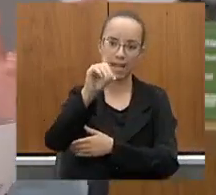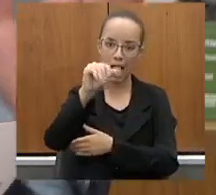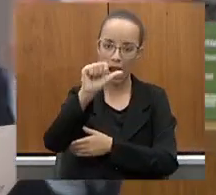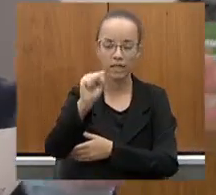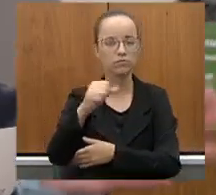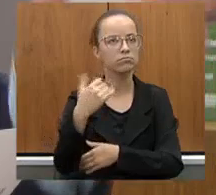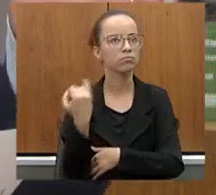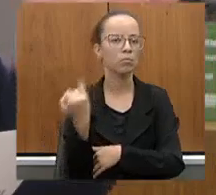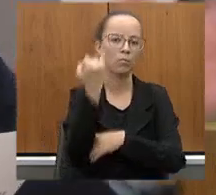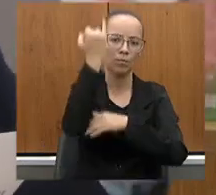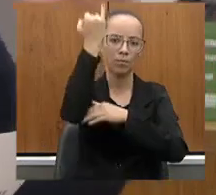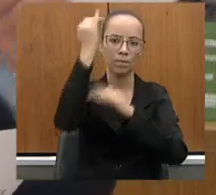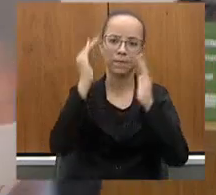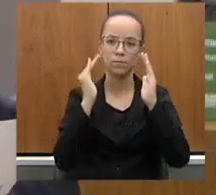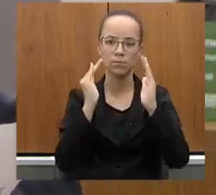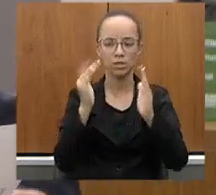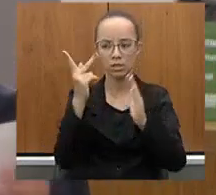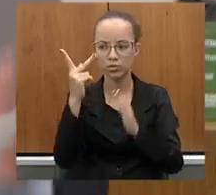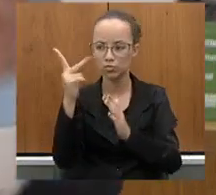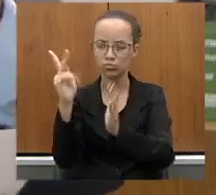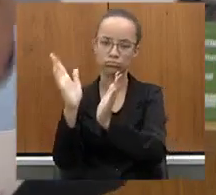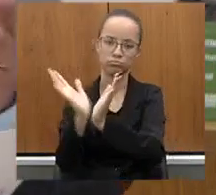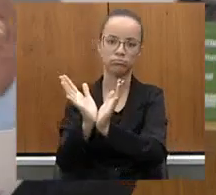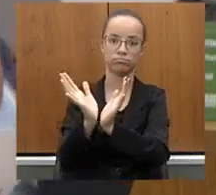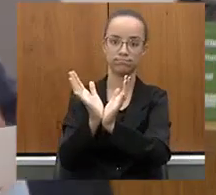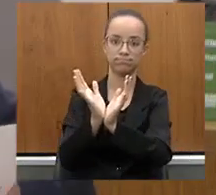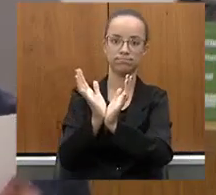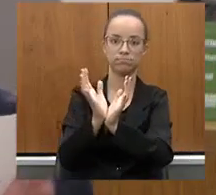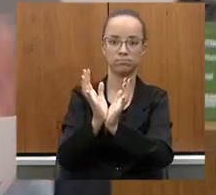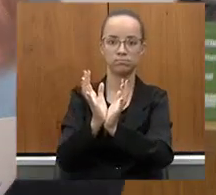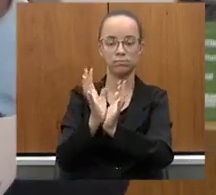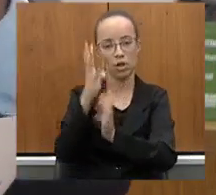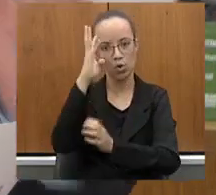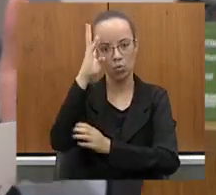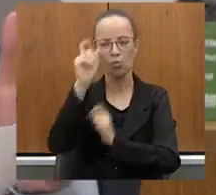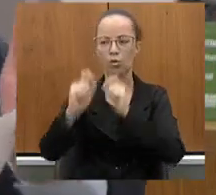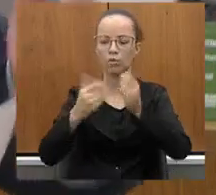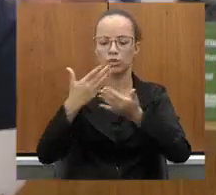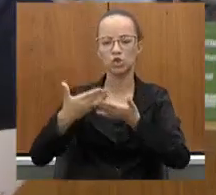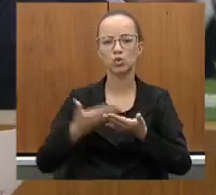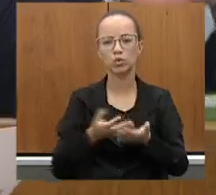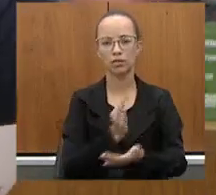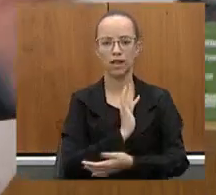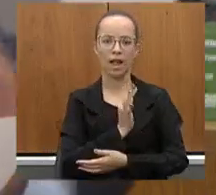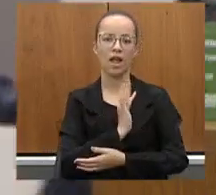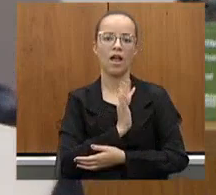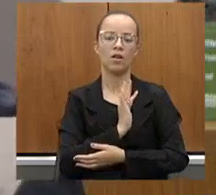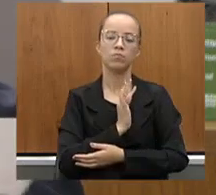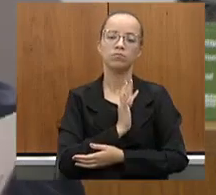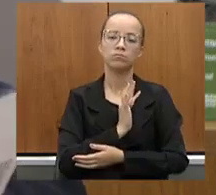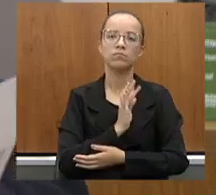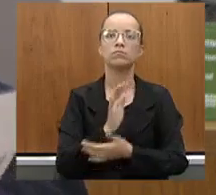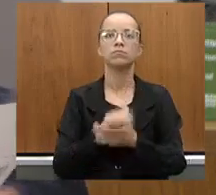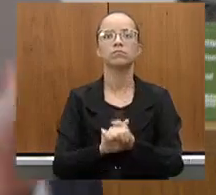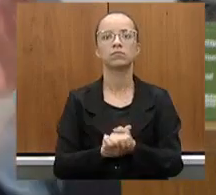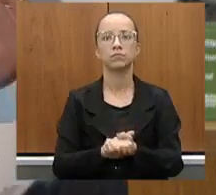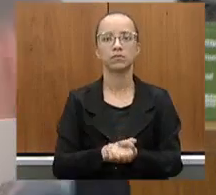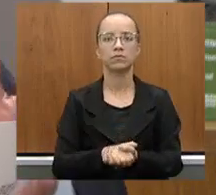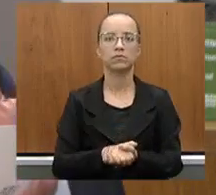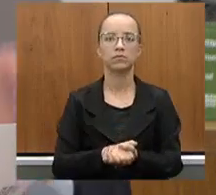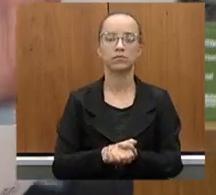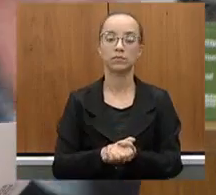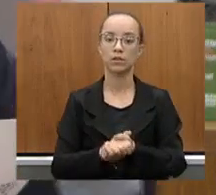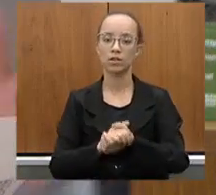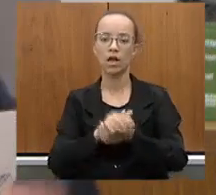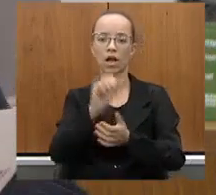momento lá, sua companhia, quando determinou também um estudo técnico para fazer o contorno de